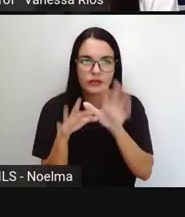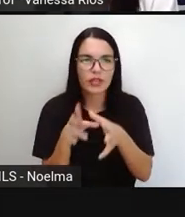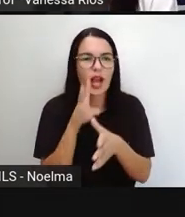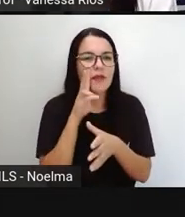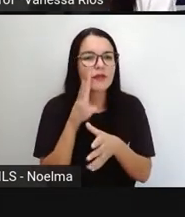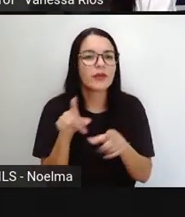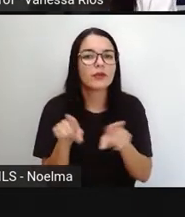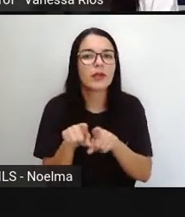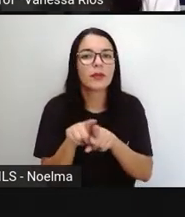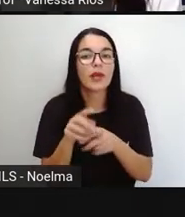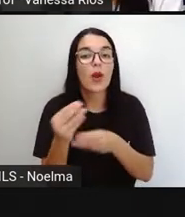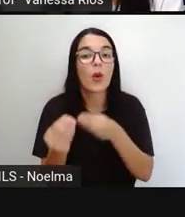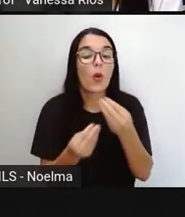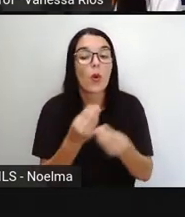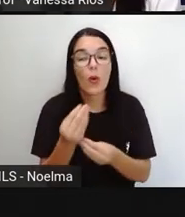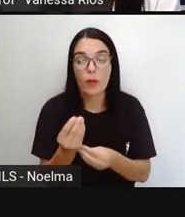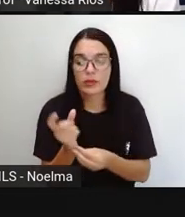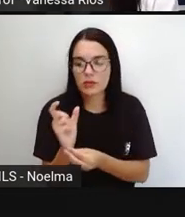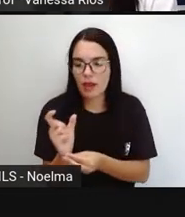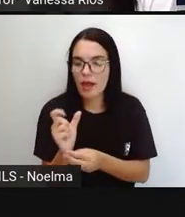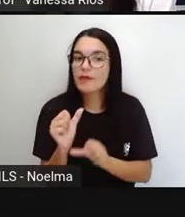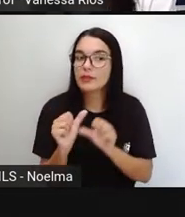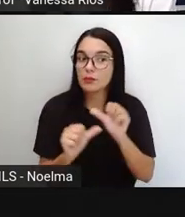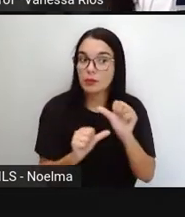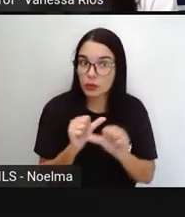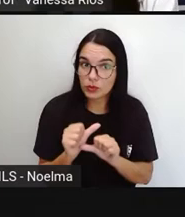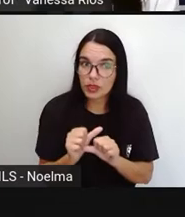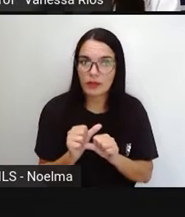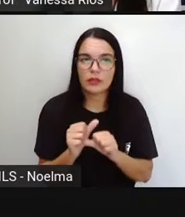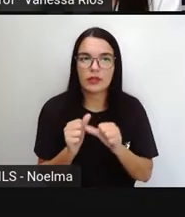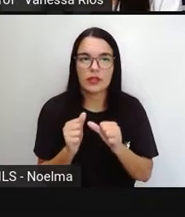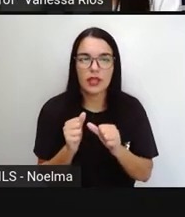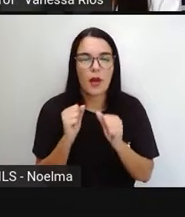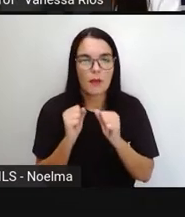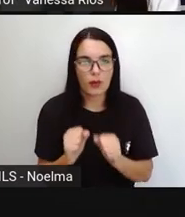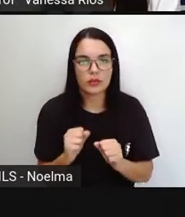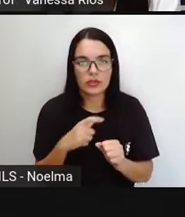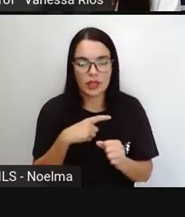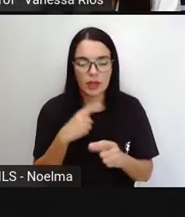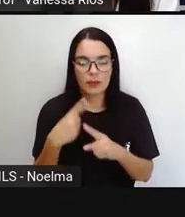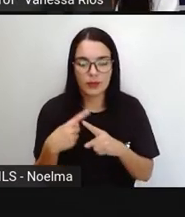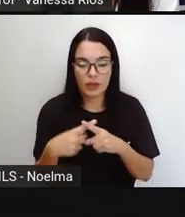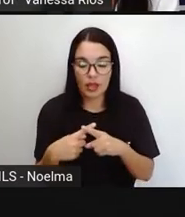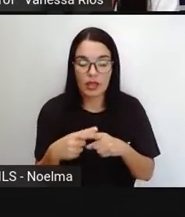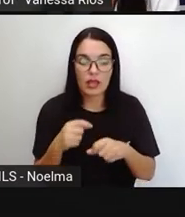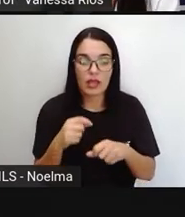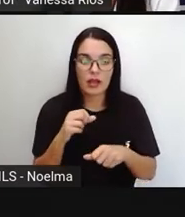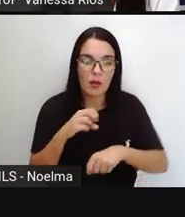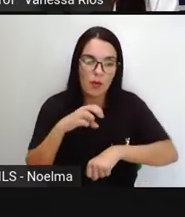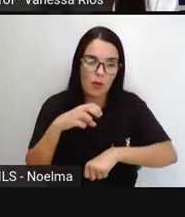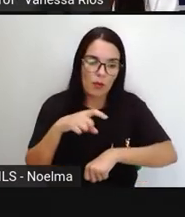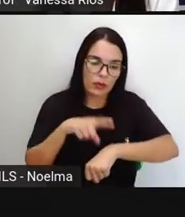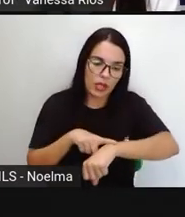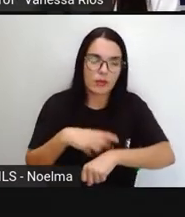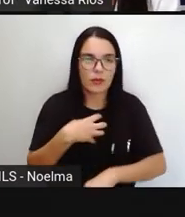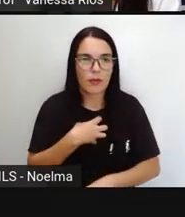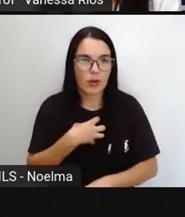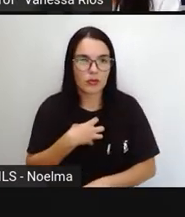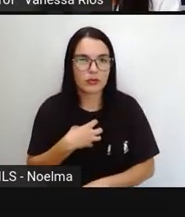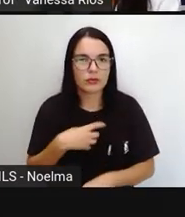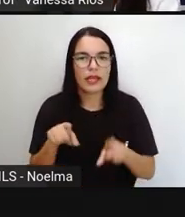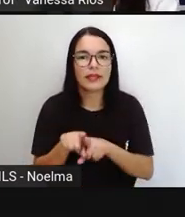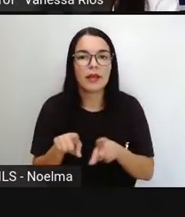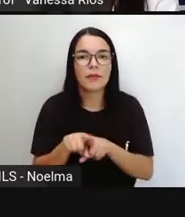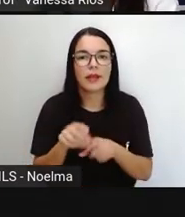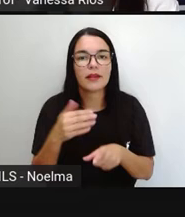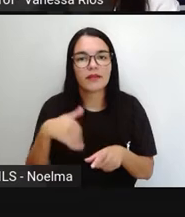essas terminações, elas mudam, né? Em decorrência do modo, em decorrência do tempo. A gente